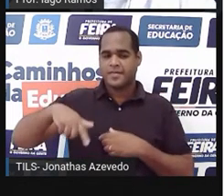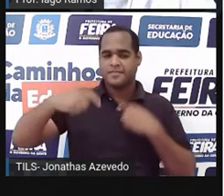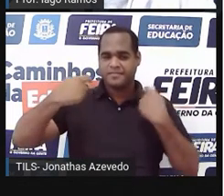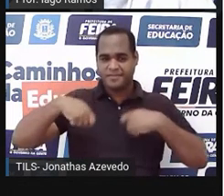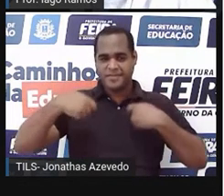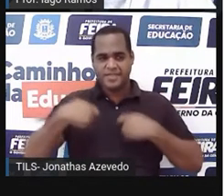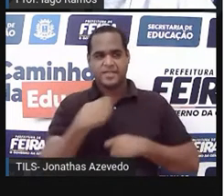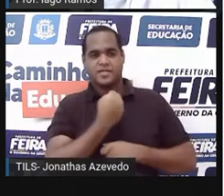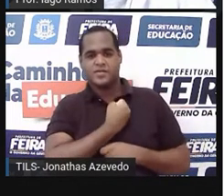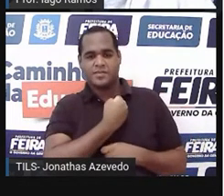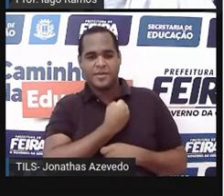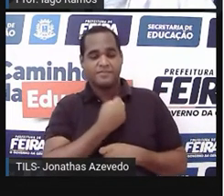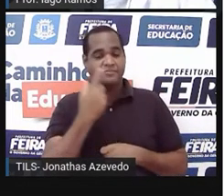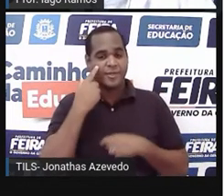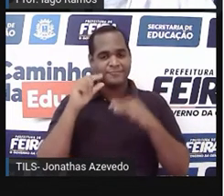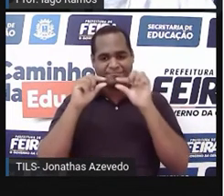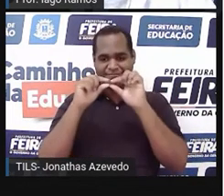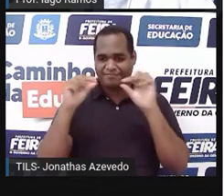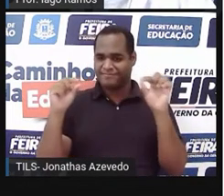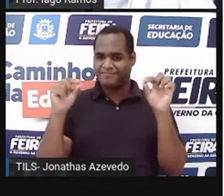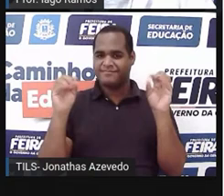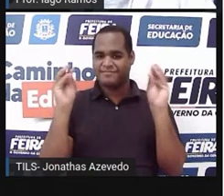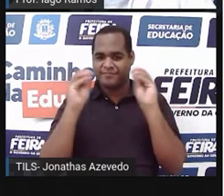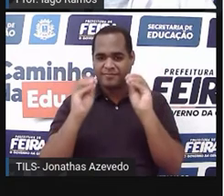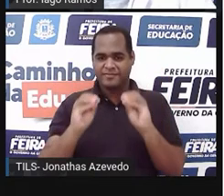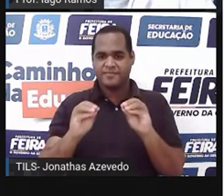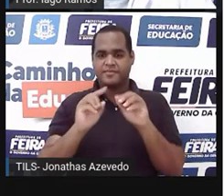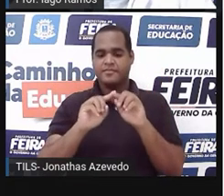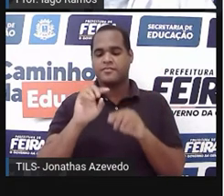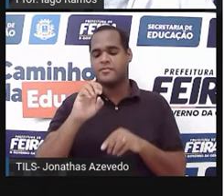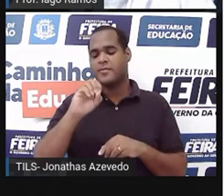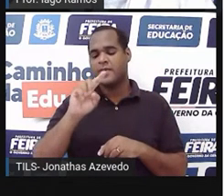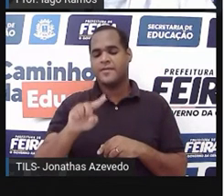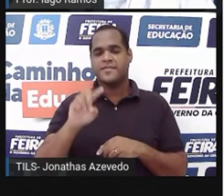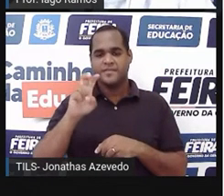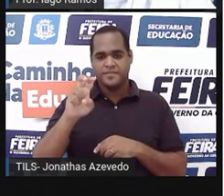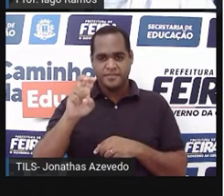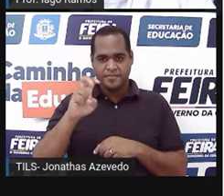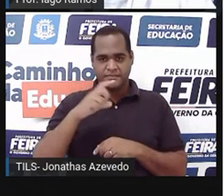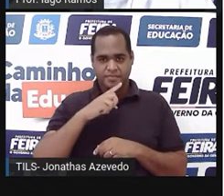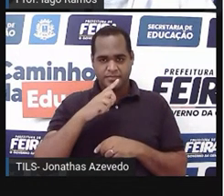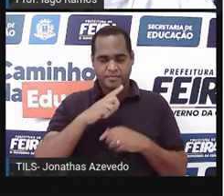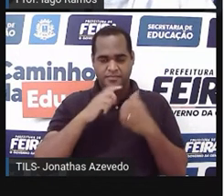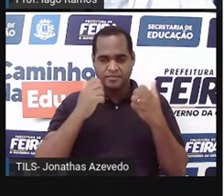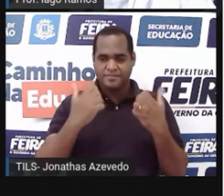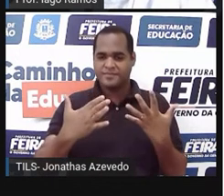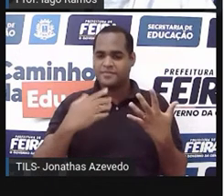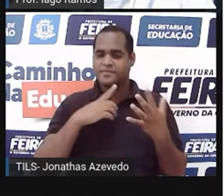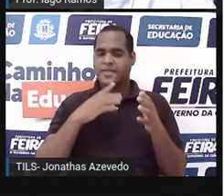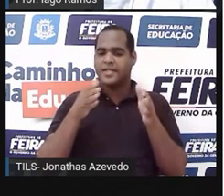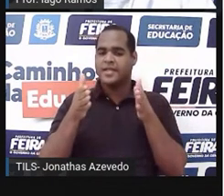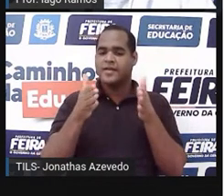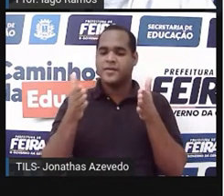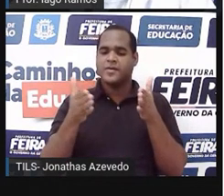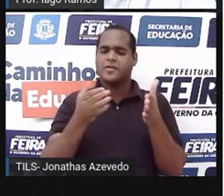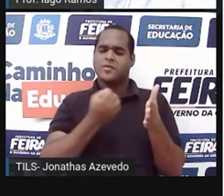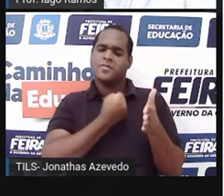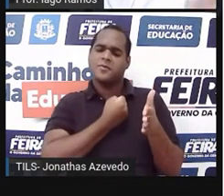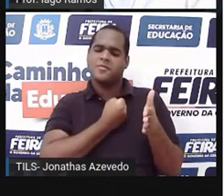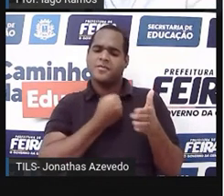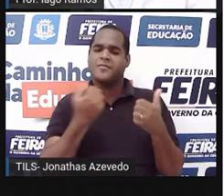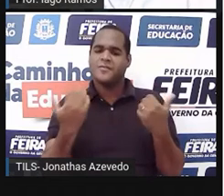esses números ali na reta numérica. Mas, por exemplo, o 0,5 na reta numérica fica entre quais números?